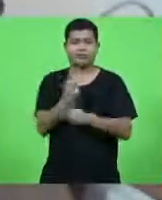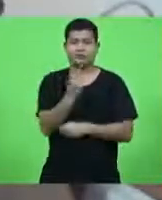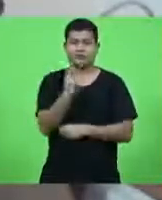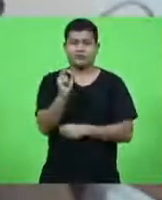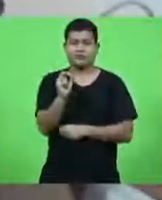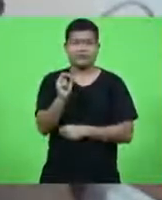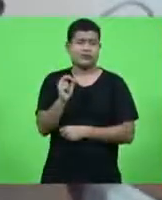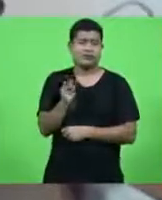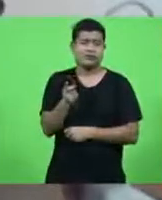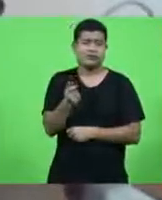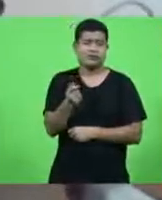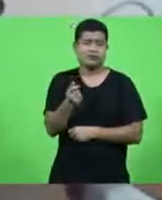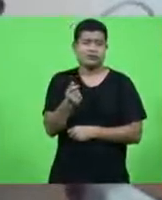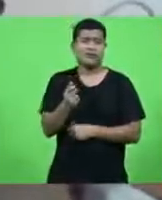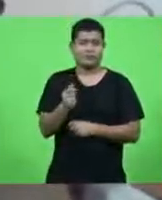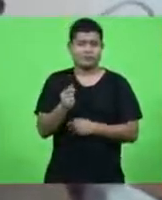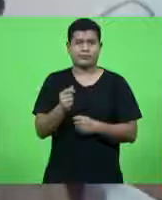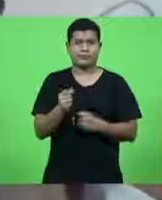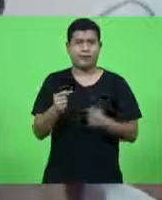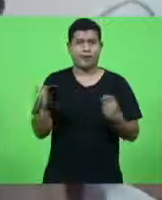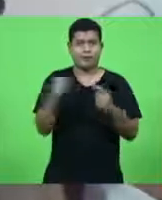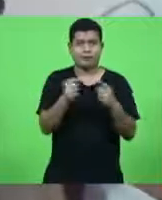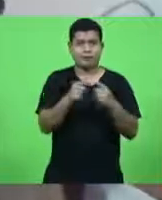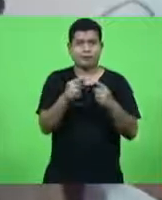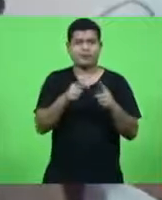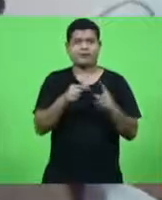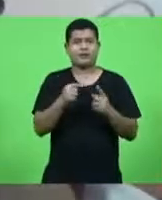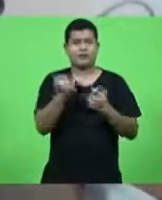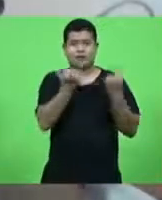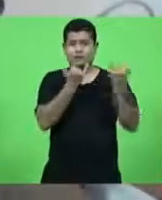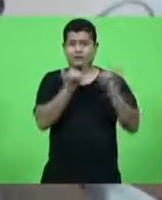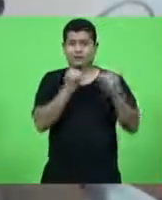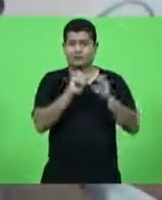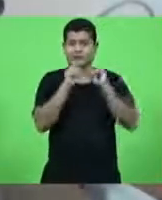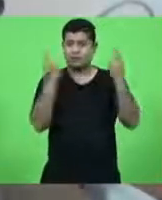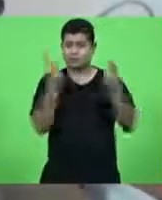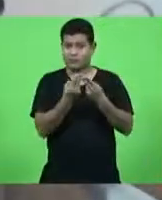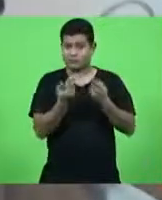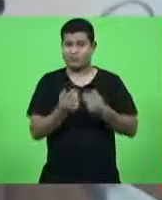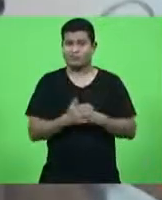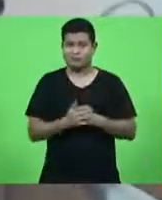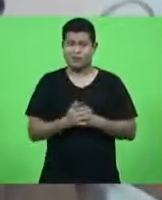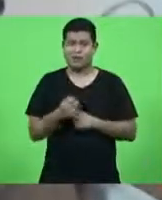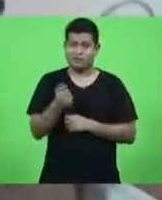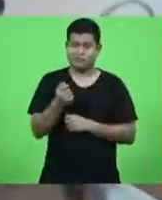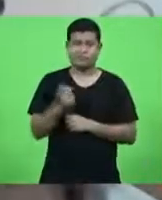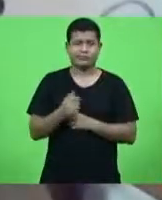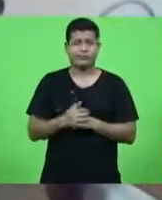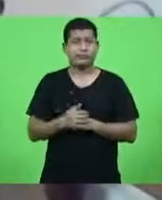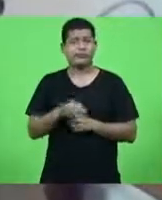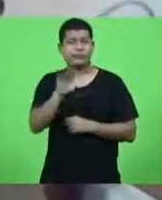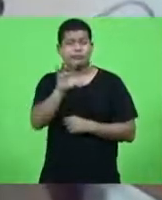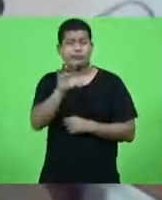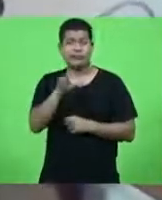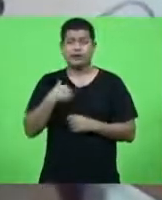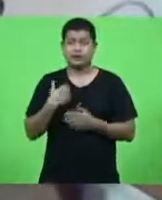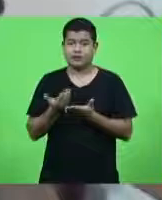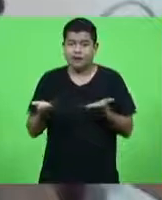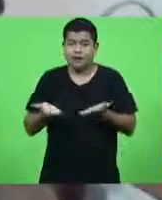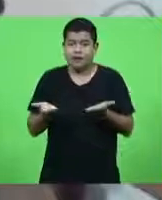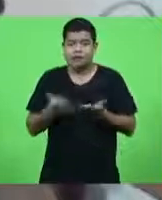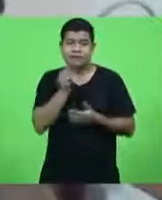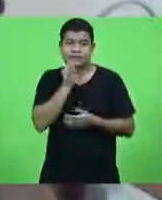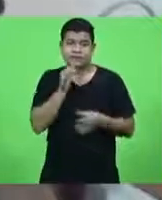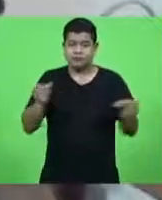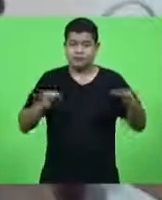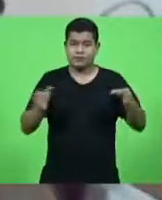informações da ONU. É muito pouco, muito pouco mesmo. Ainda levando em consideração os efeitos do coronavírus,